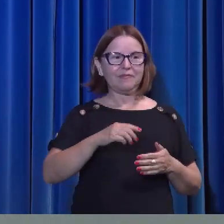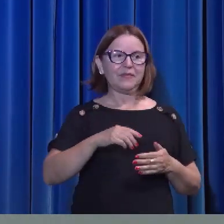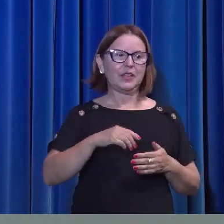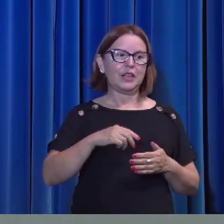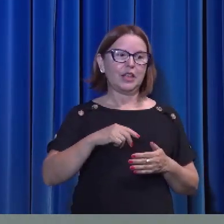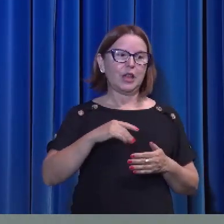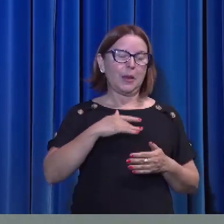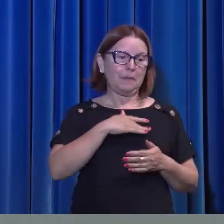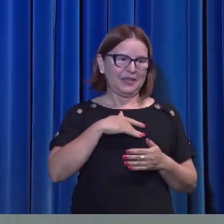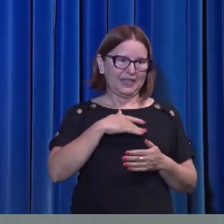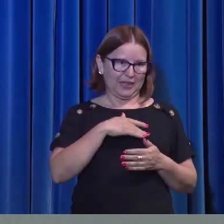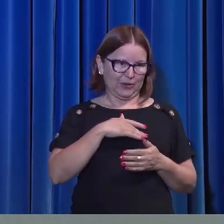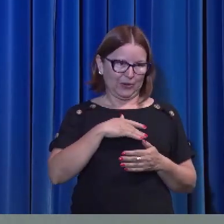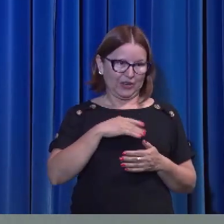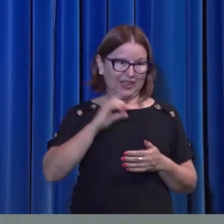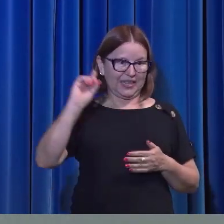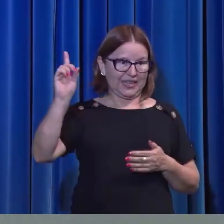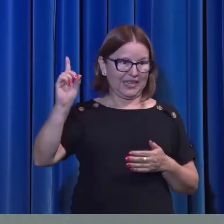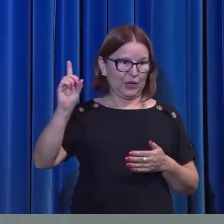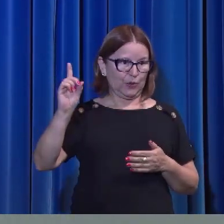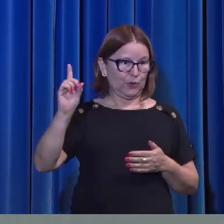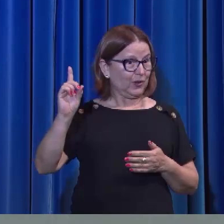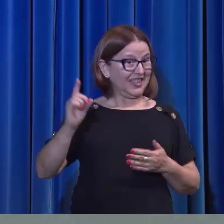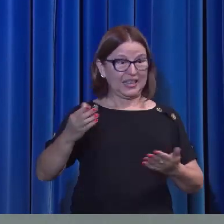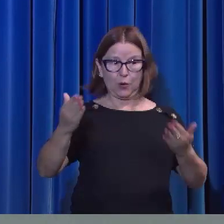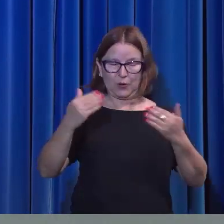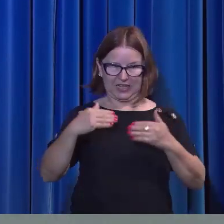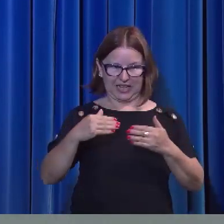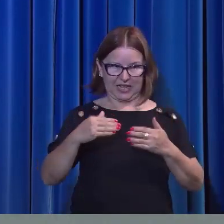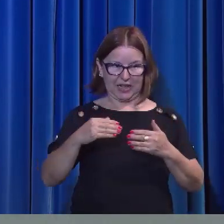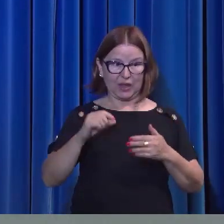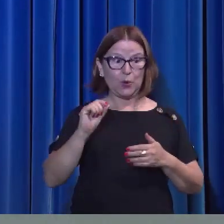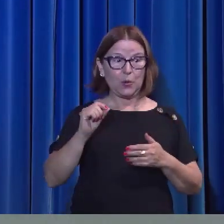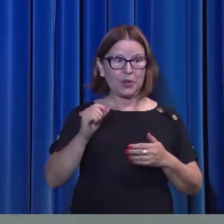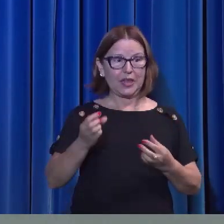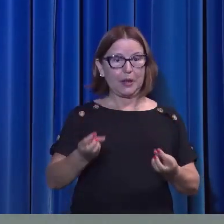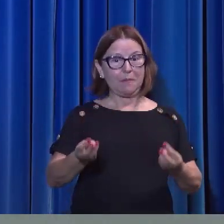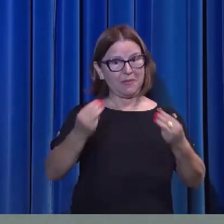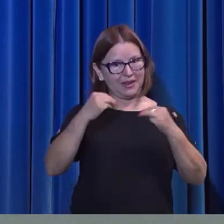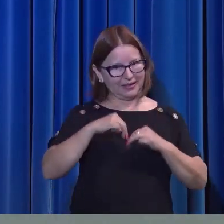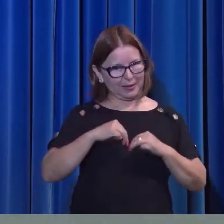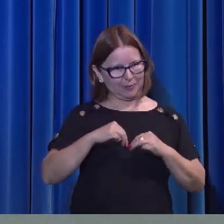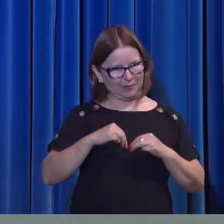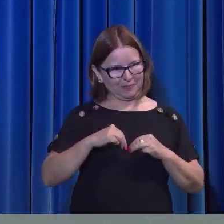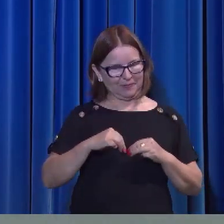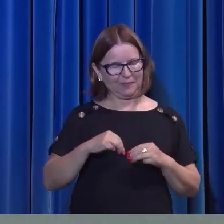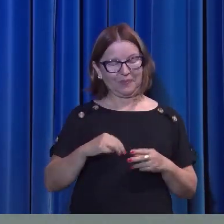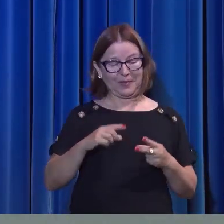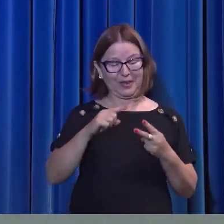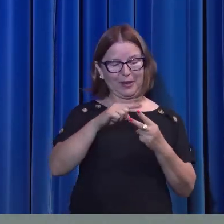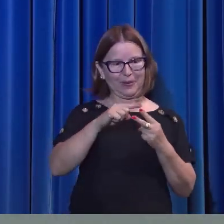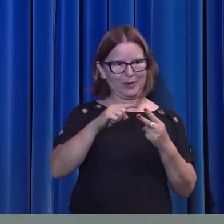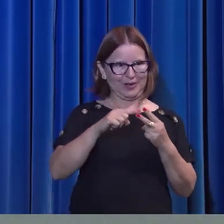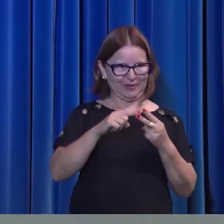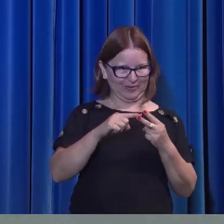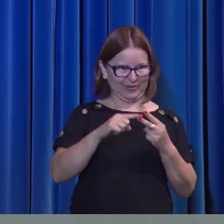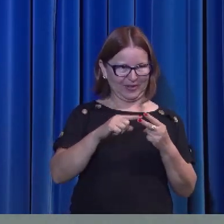o que nós merecemos. Então, são duas coisas que precisam andar juntas.